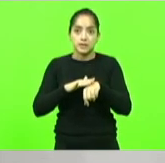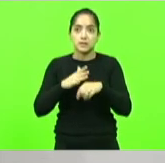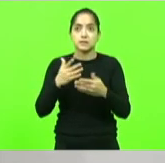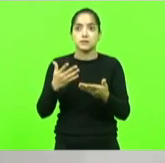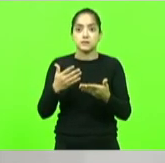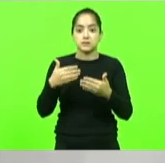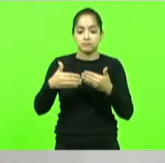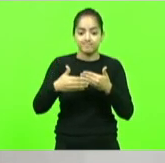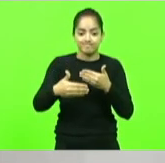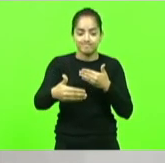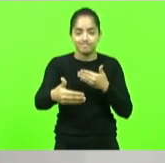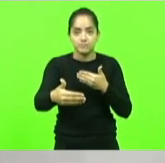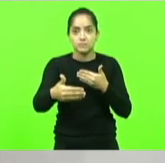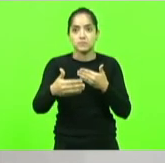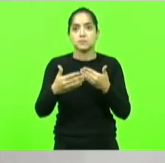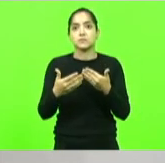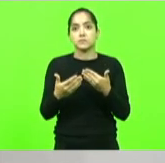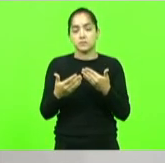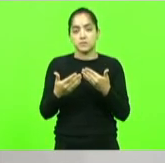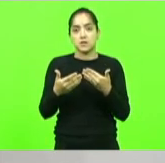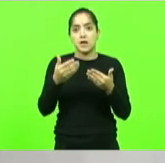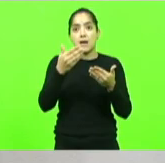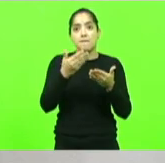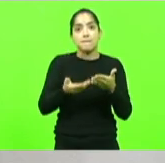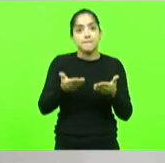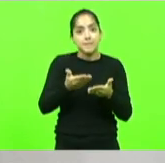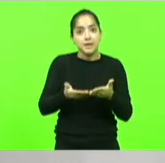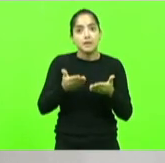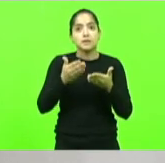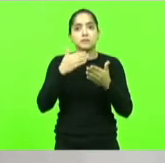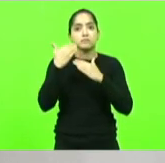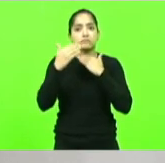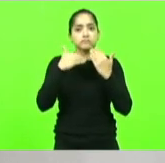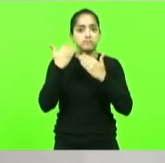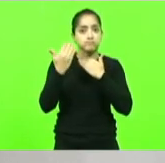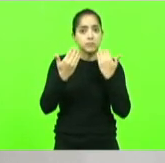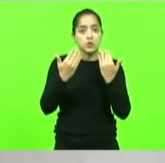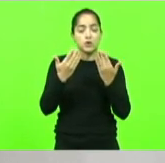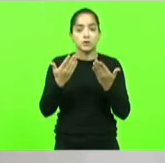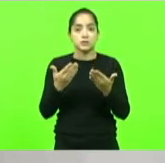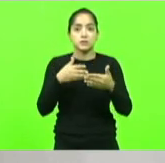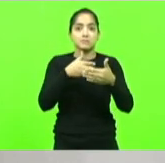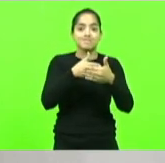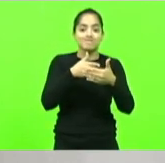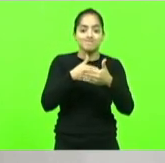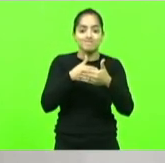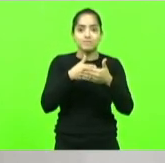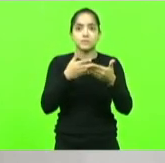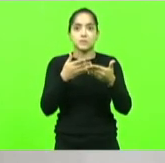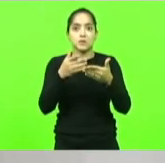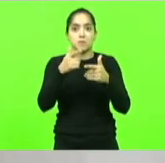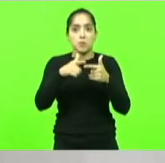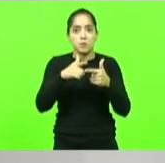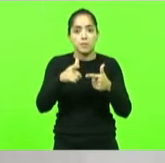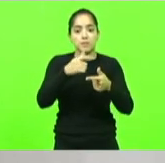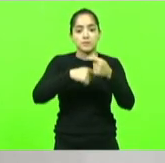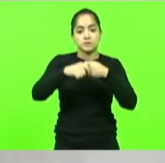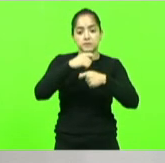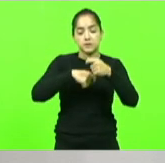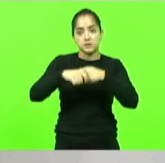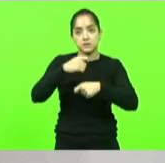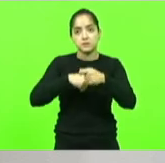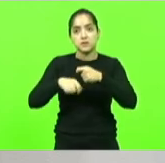consequências a perdas de entes queridos as restrições financeiras a ameaça